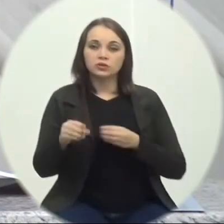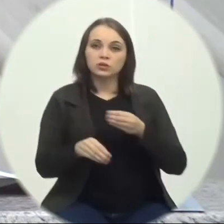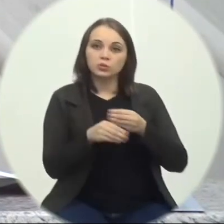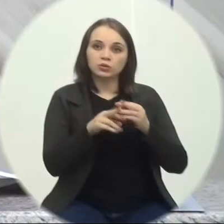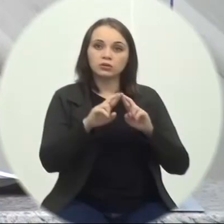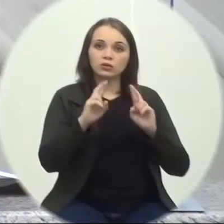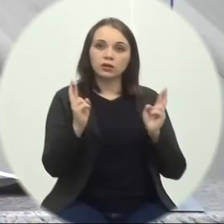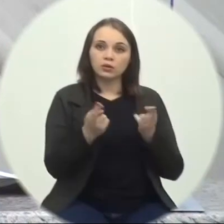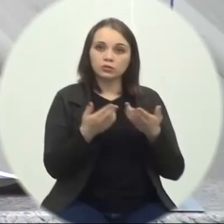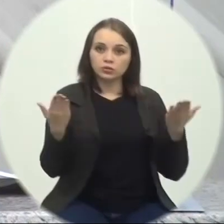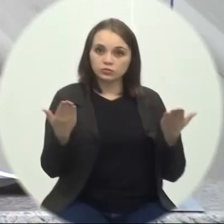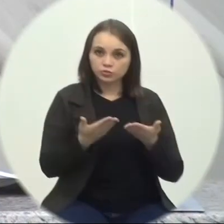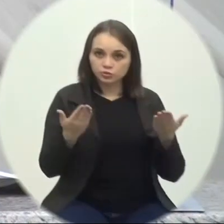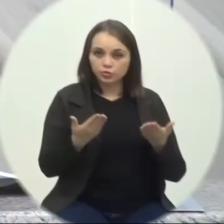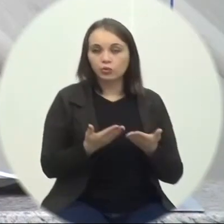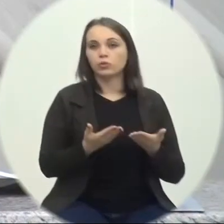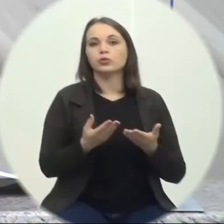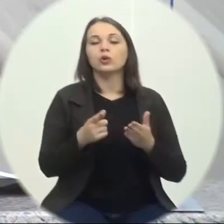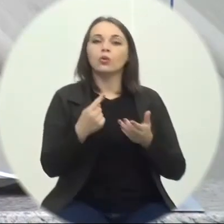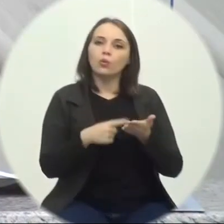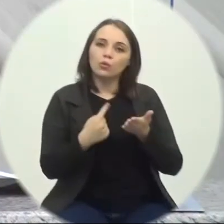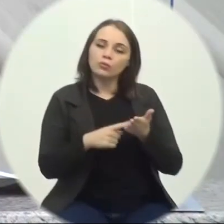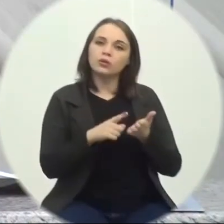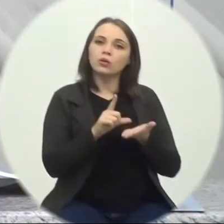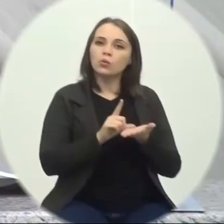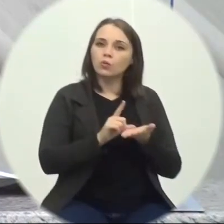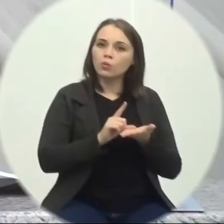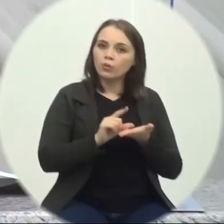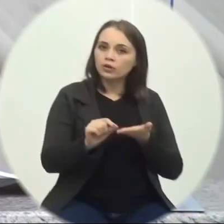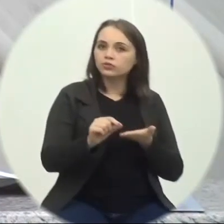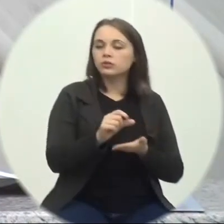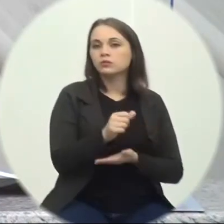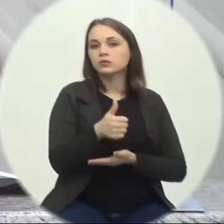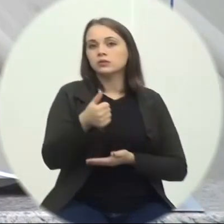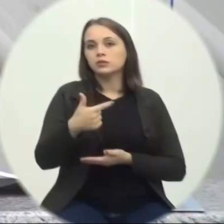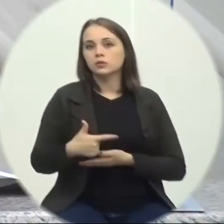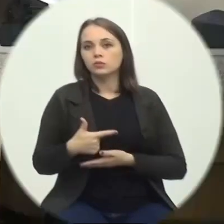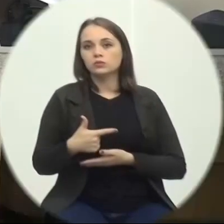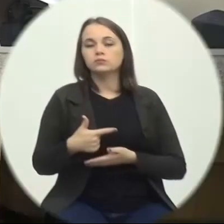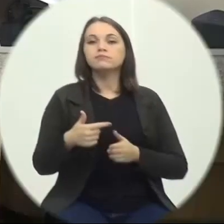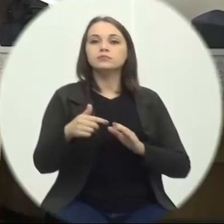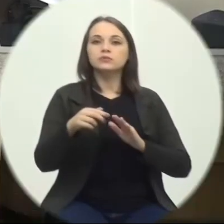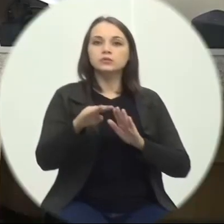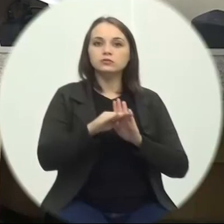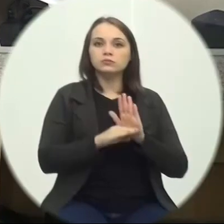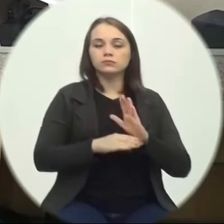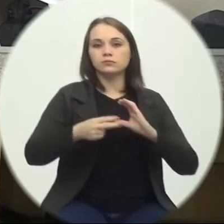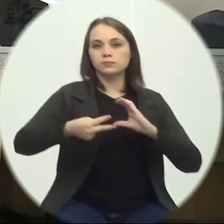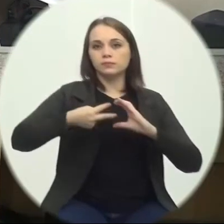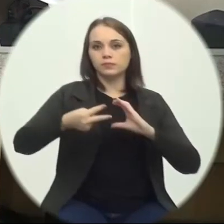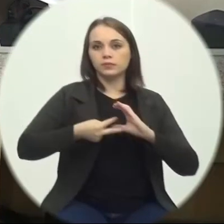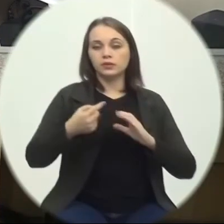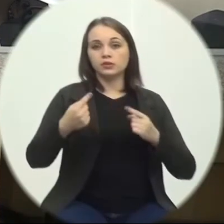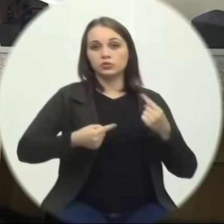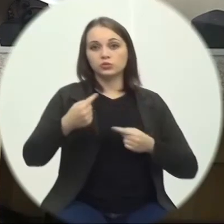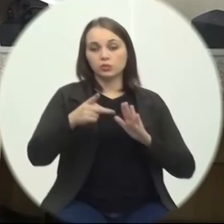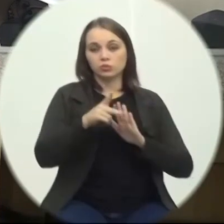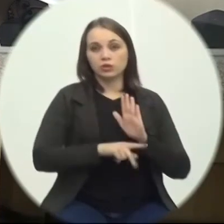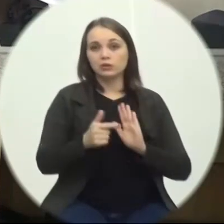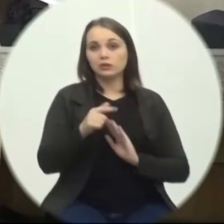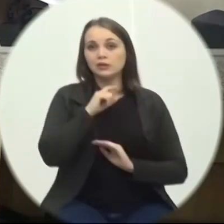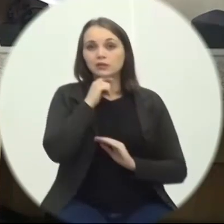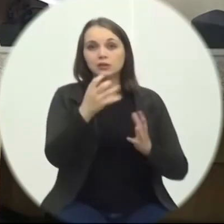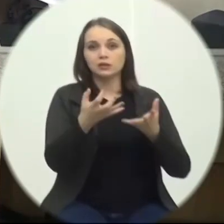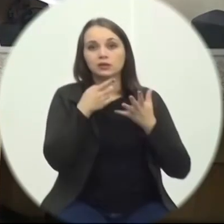em conformidade com o artigo 112 parágrafo segundo do regimento interno em discussão o projeto não havendo quem queira